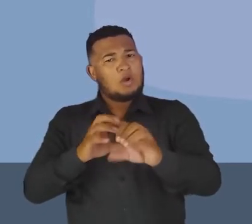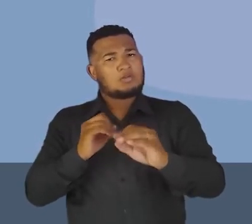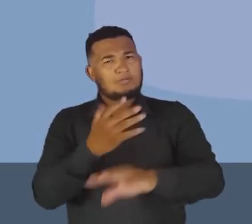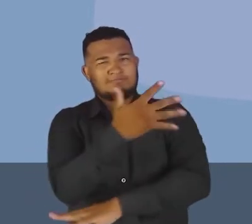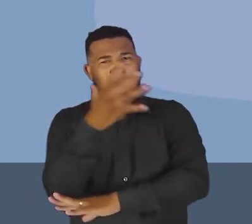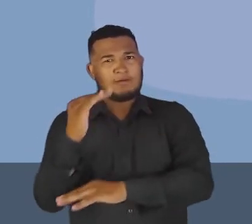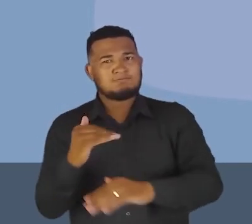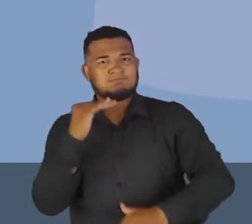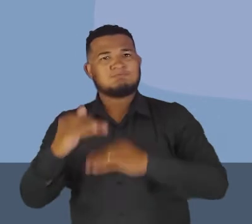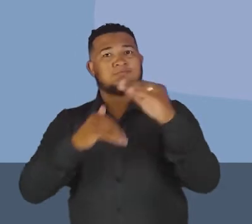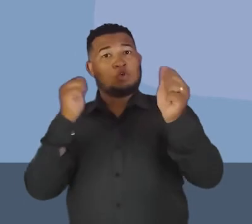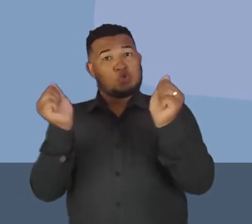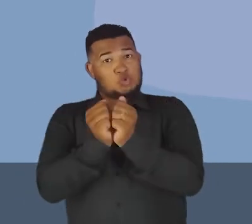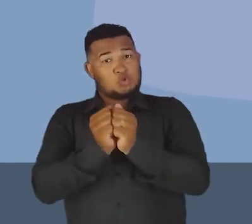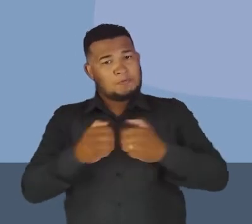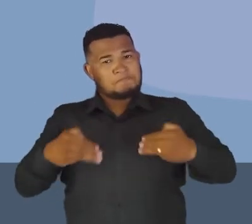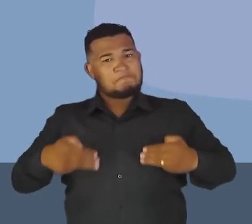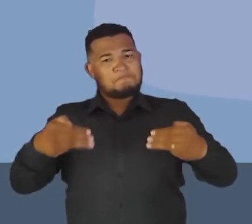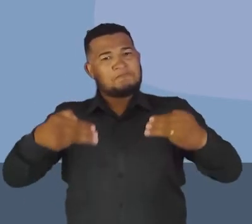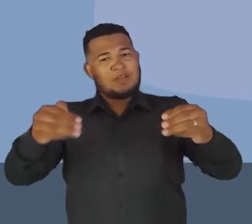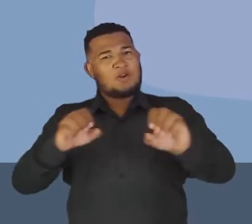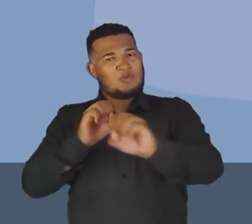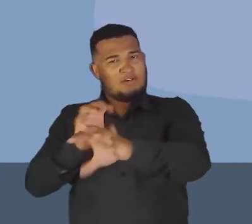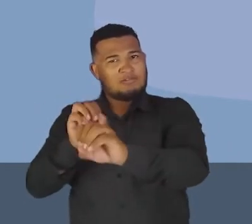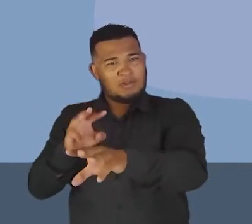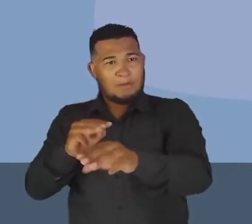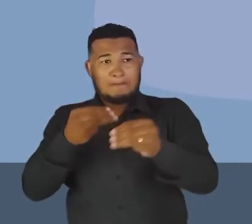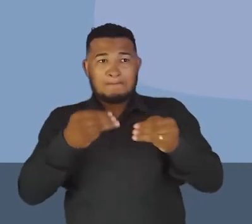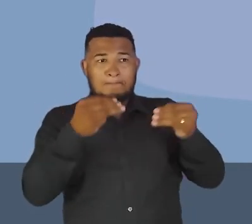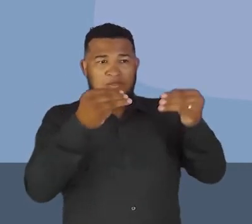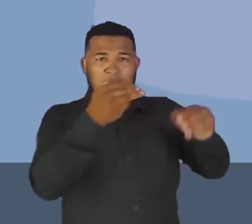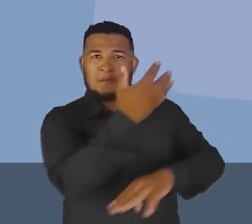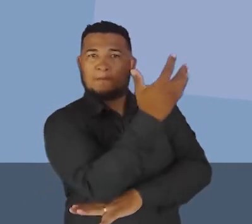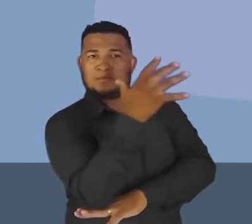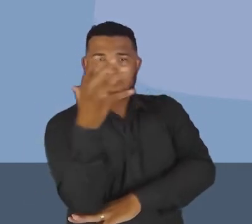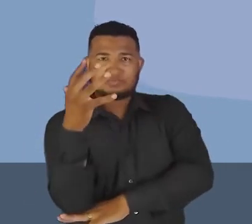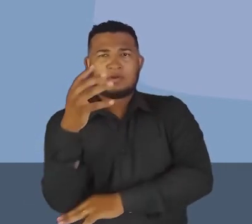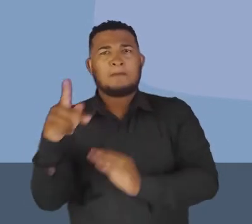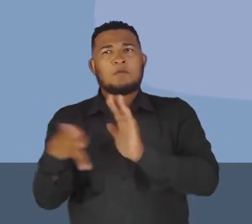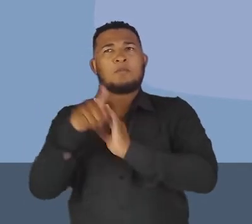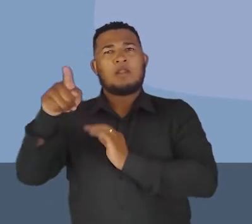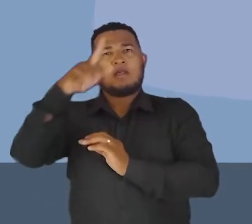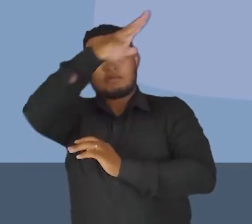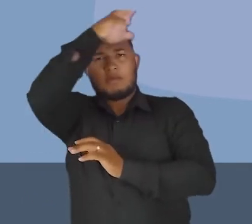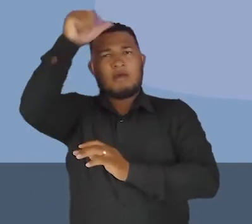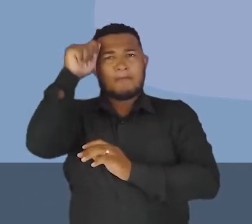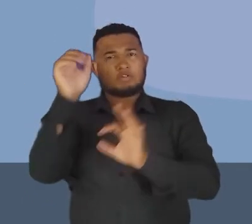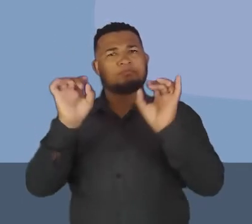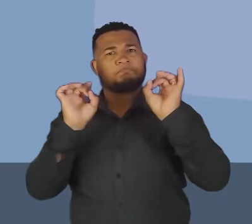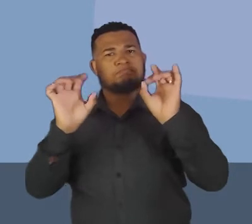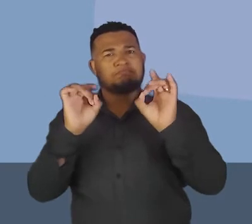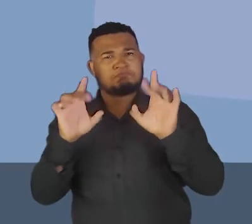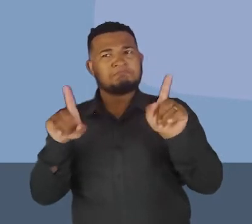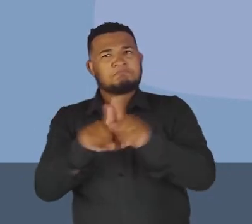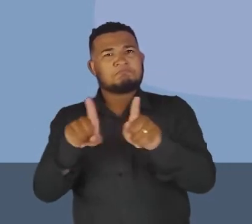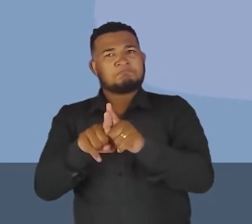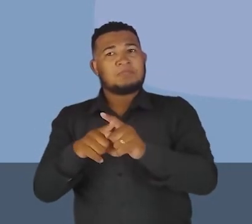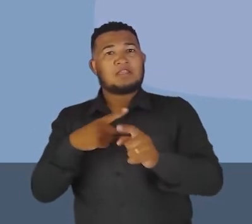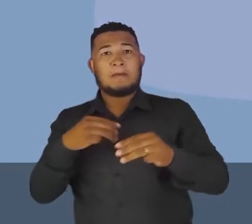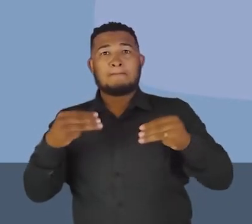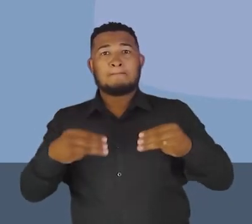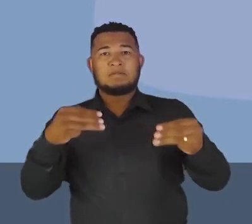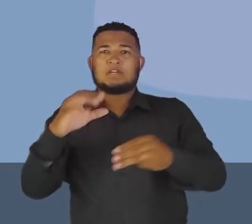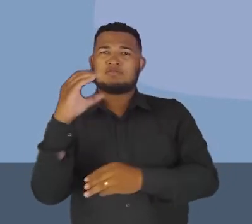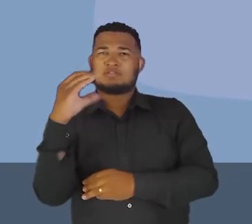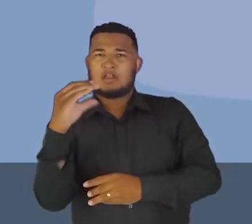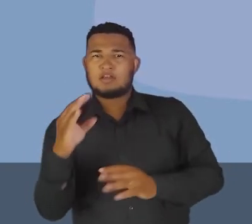junto com o Ministério da Educação, o MEC, o Ministério do Meio Ambiente e de Recursos Hídricos da Amazônia Legal, né? Com a interveniência do Ministério da Ciência e